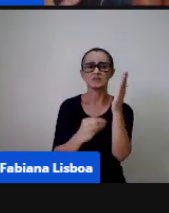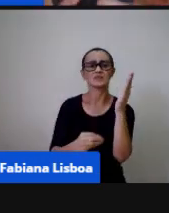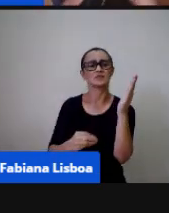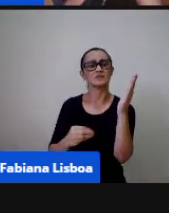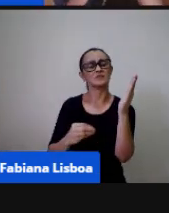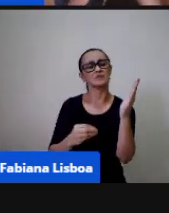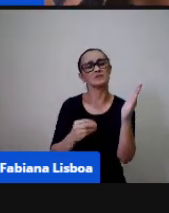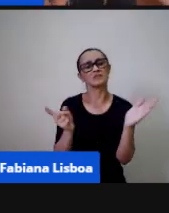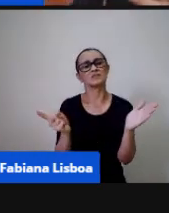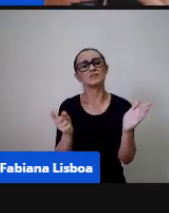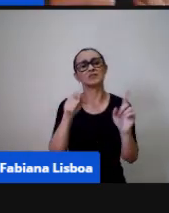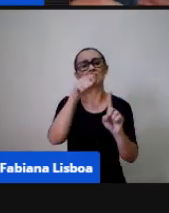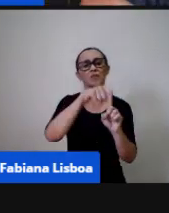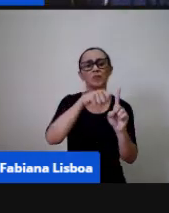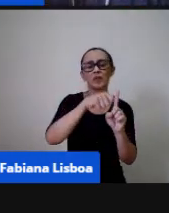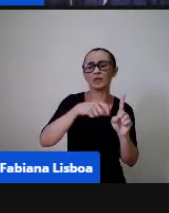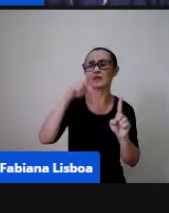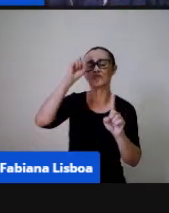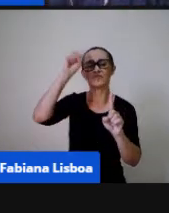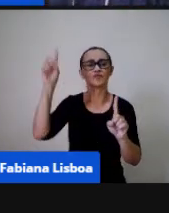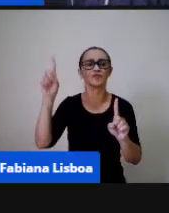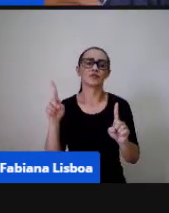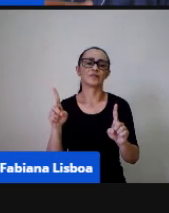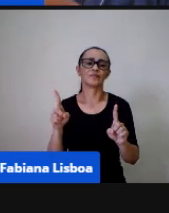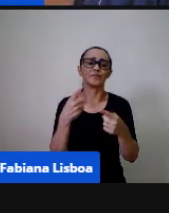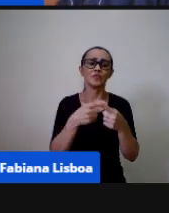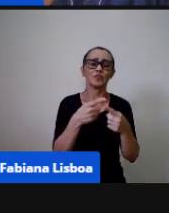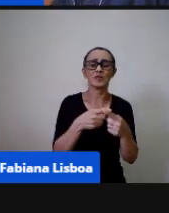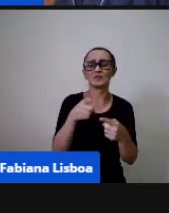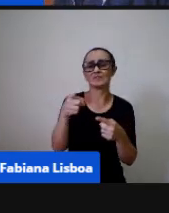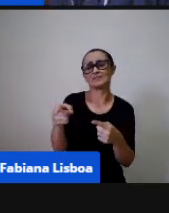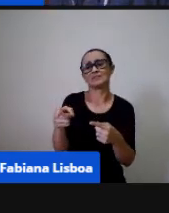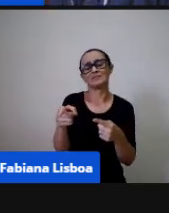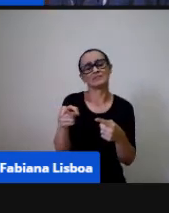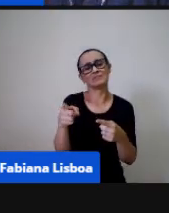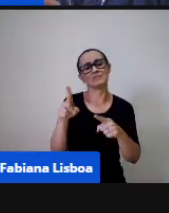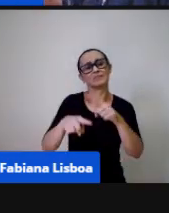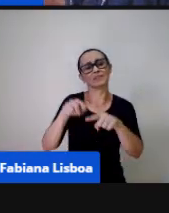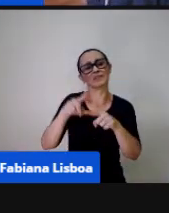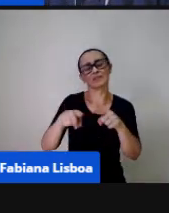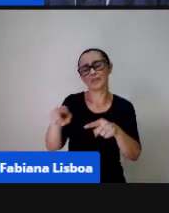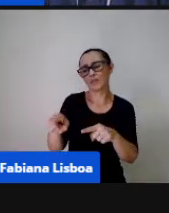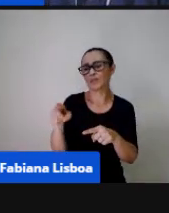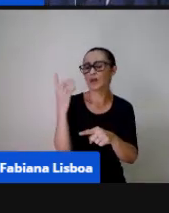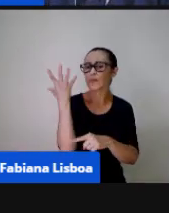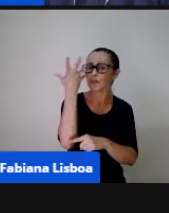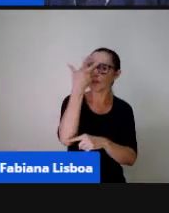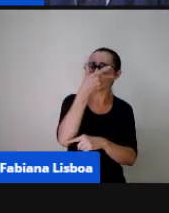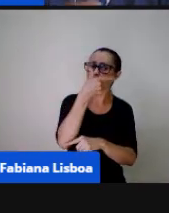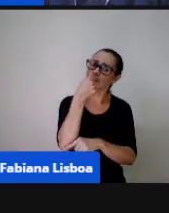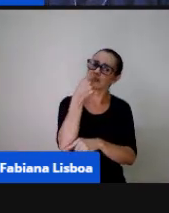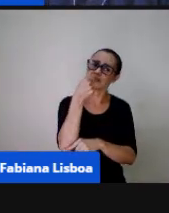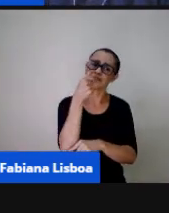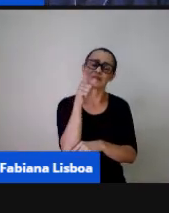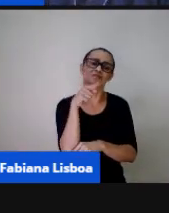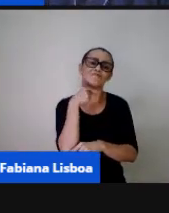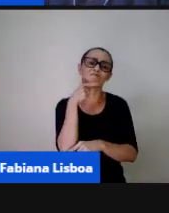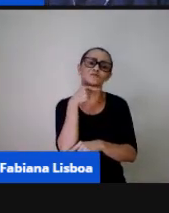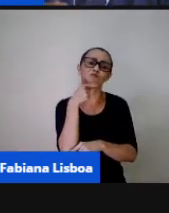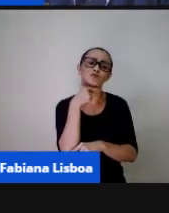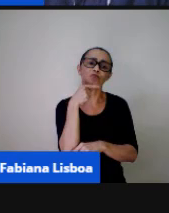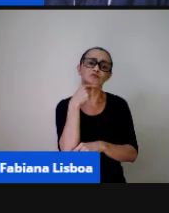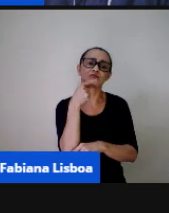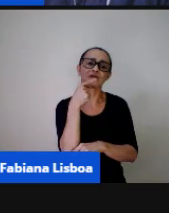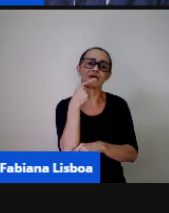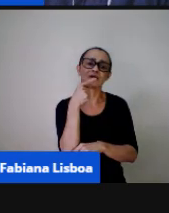dias etc porque aquele tipo de material apesar de ser muito bonito ele não consegue demonstrar para a criança